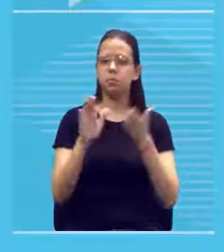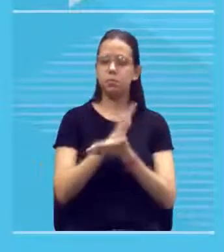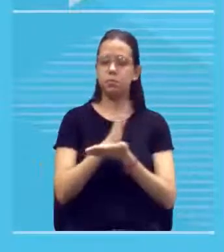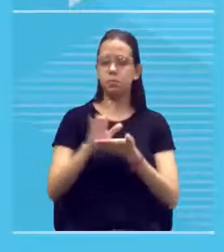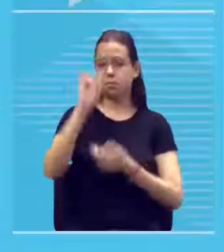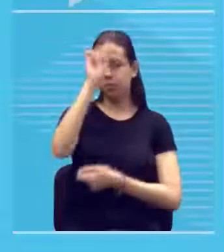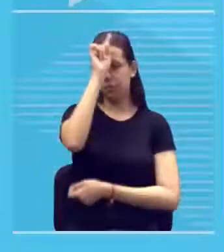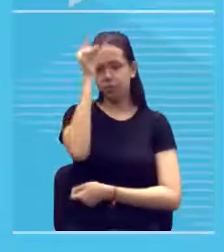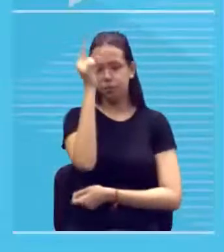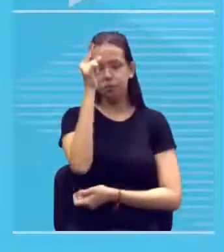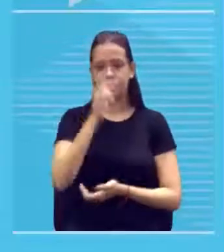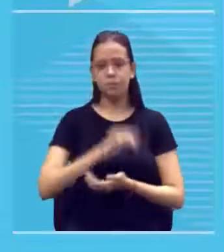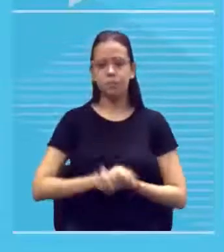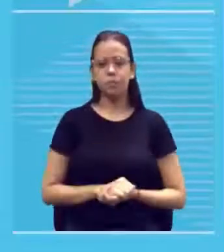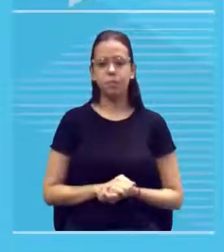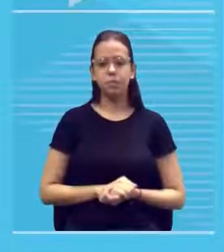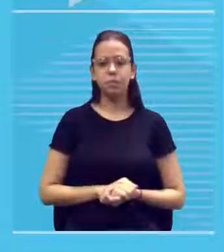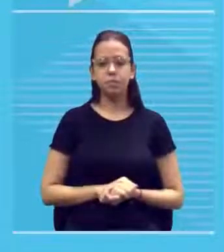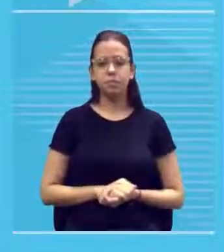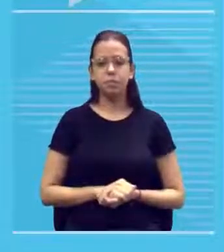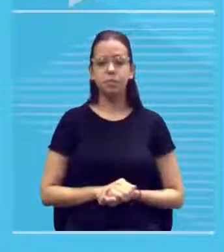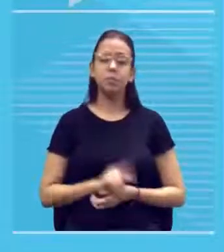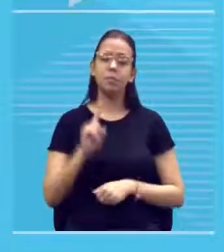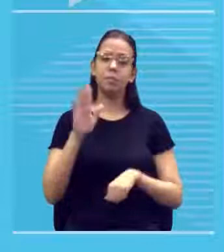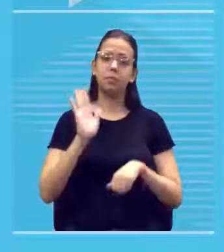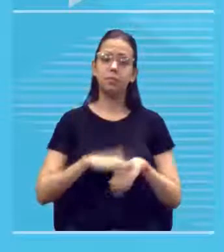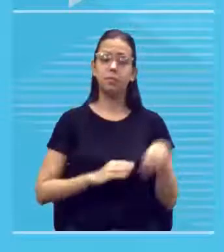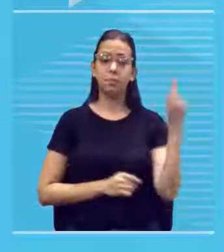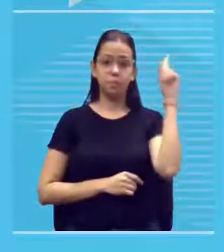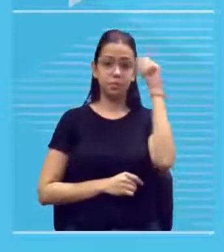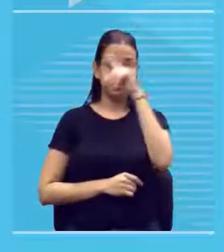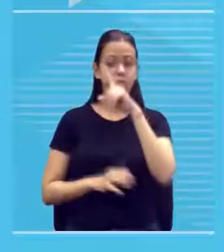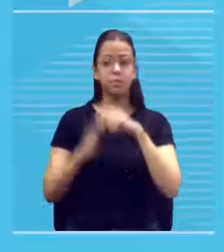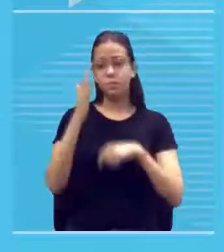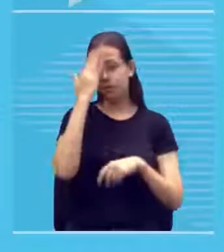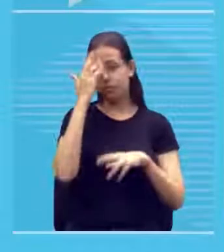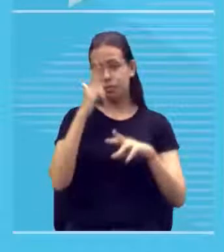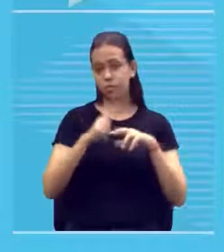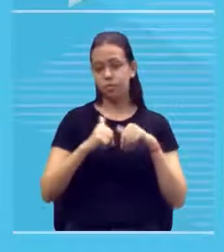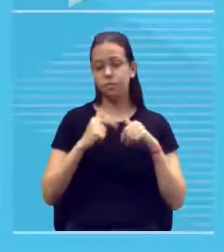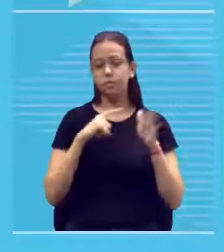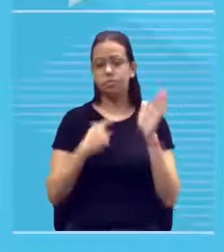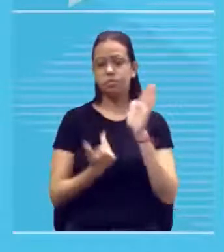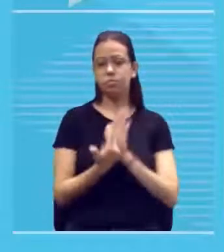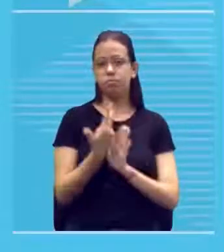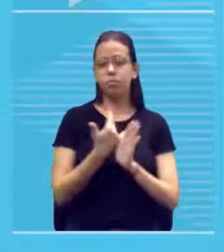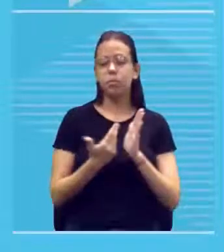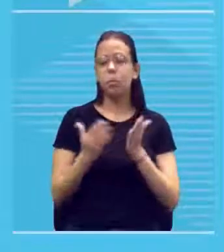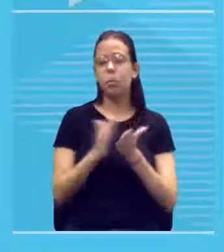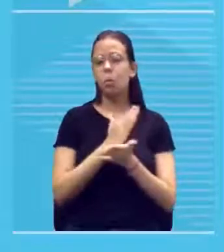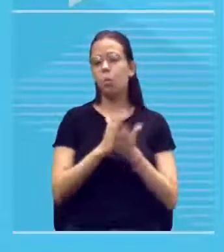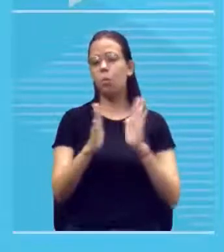ideias são mais difíceis da gente entender porque foram pintadas qual o propósito